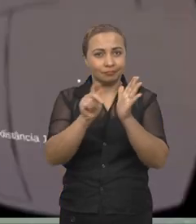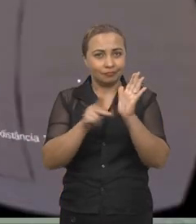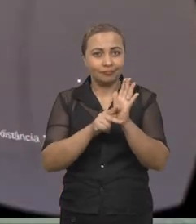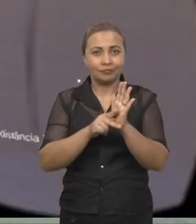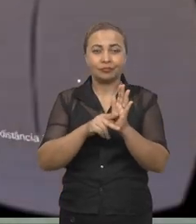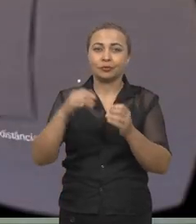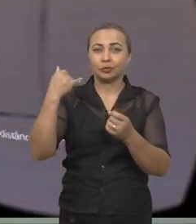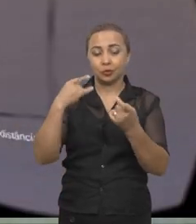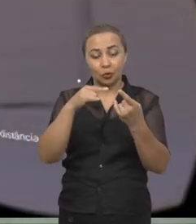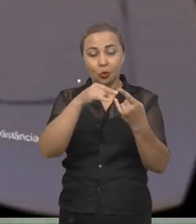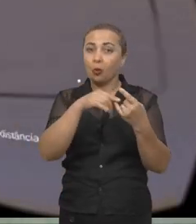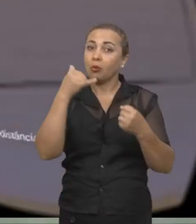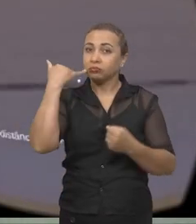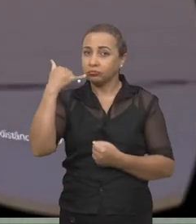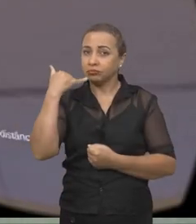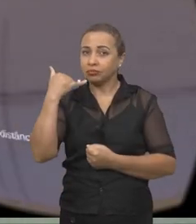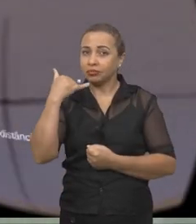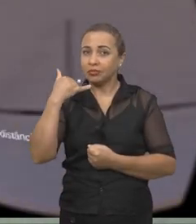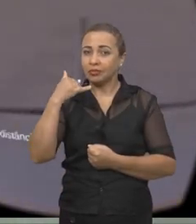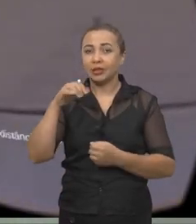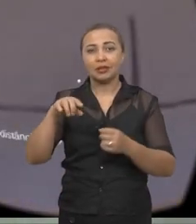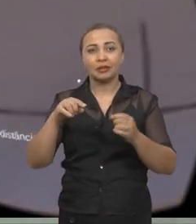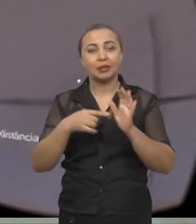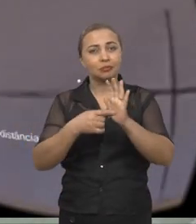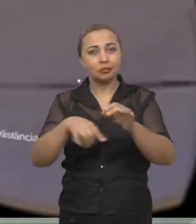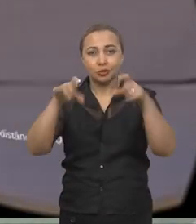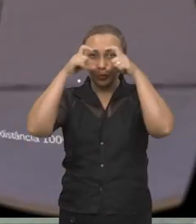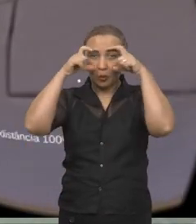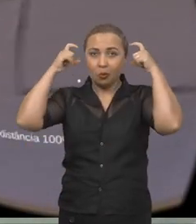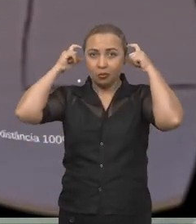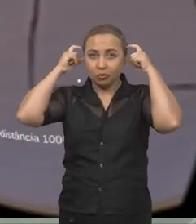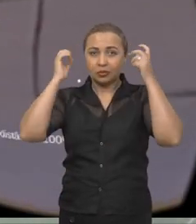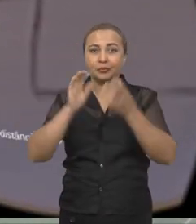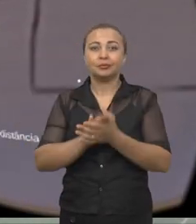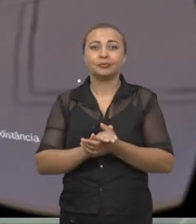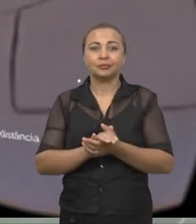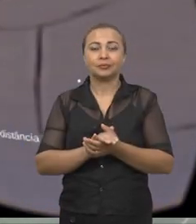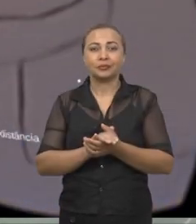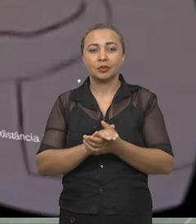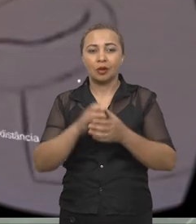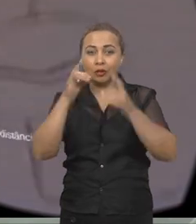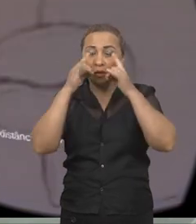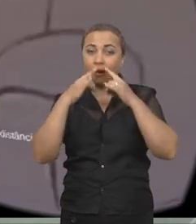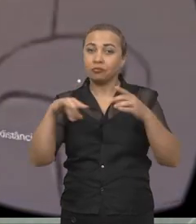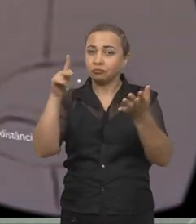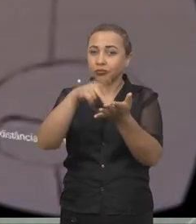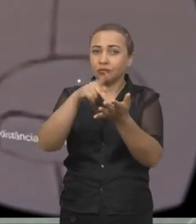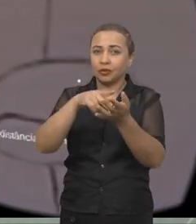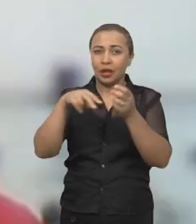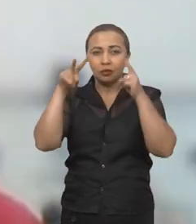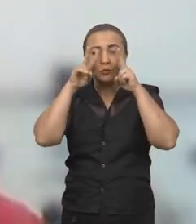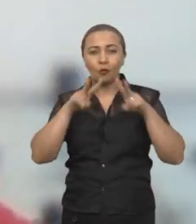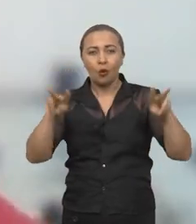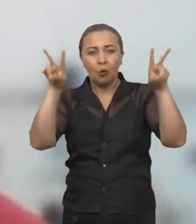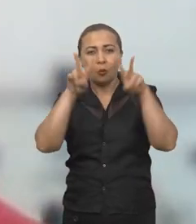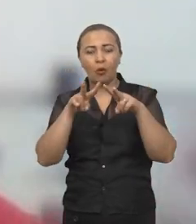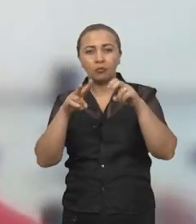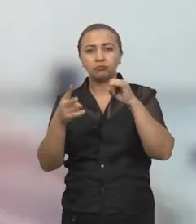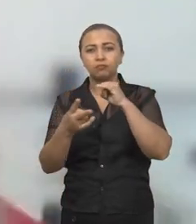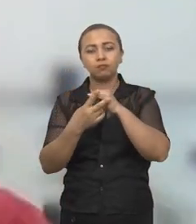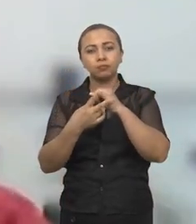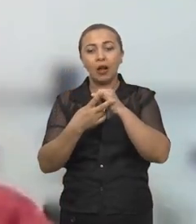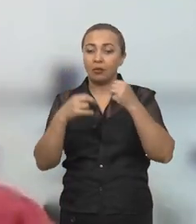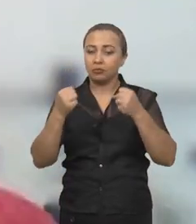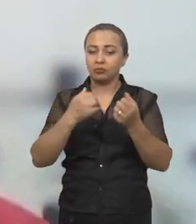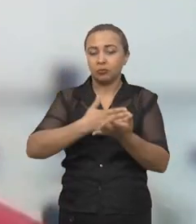instala no celular e coloca no óculos, no Wearbox, no óculos de realidade virtual. Aí pronto. Você,